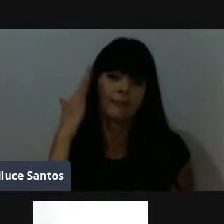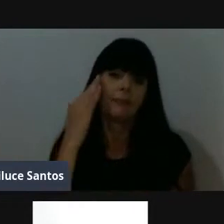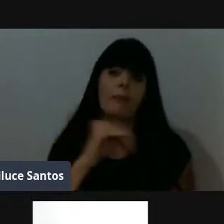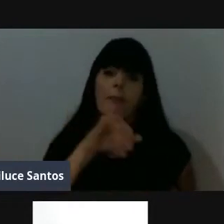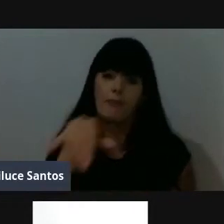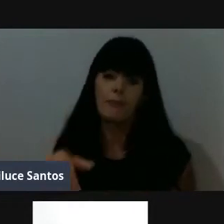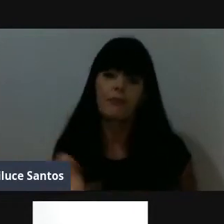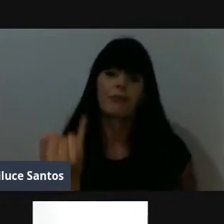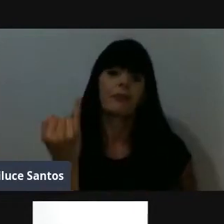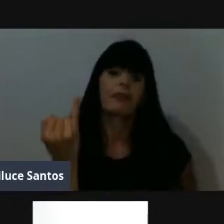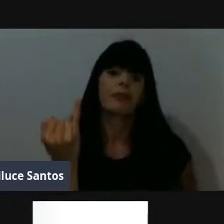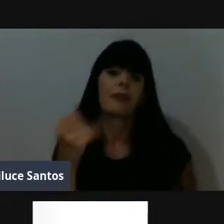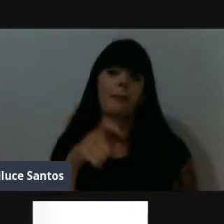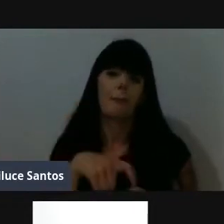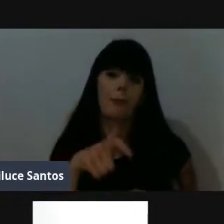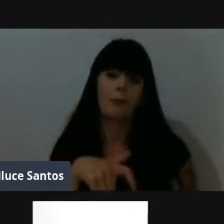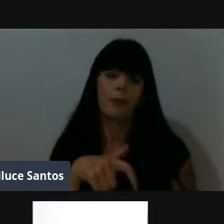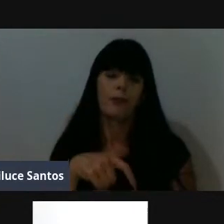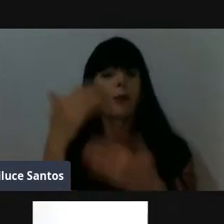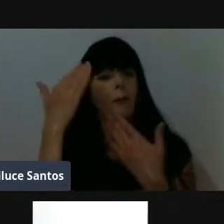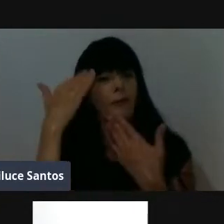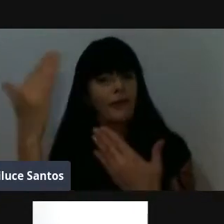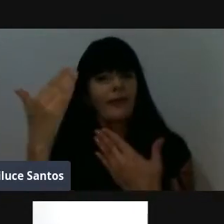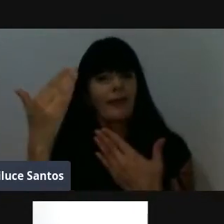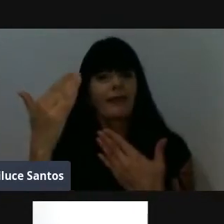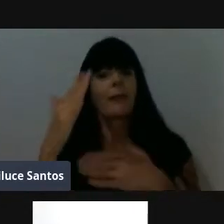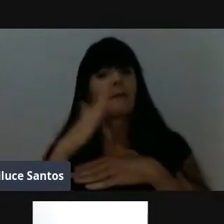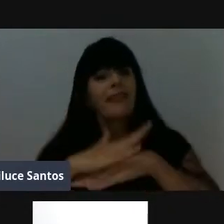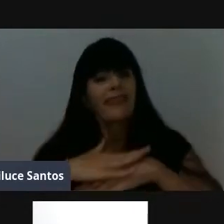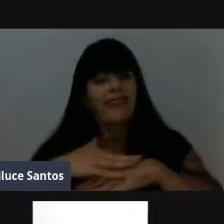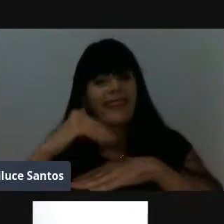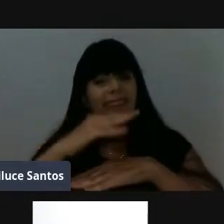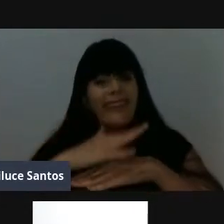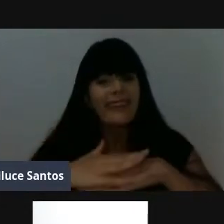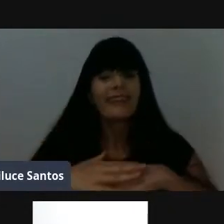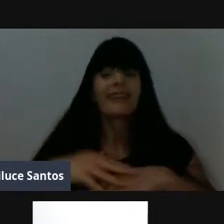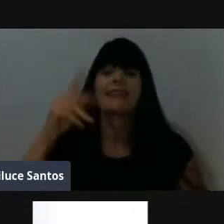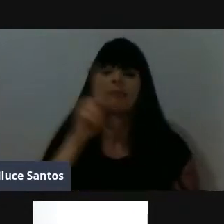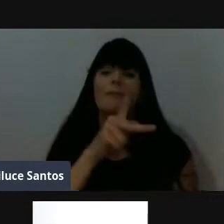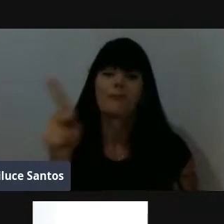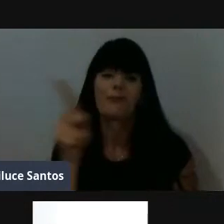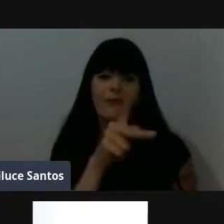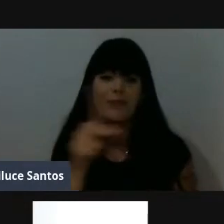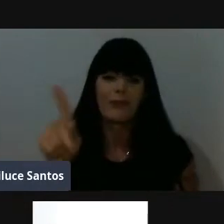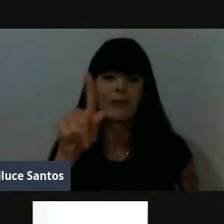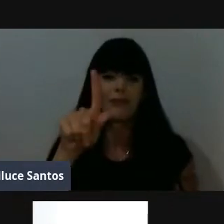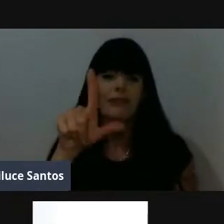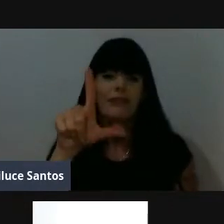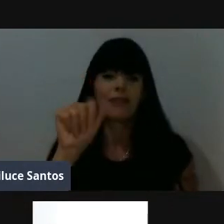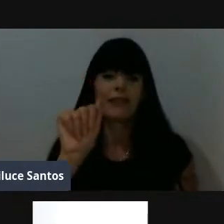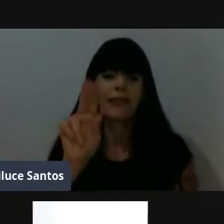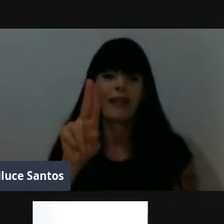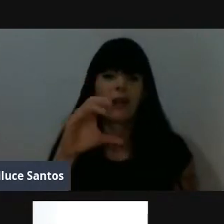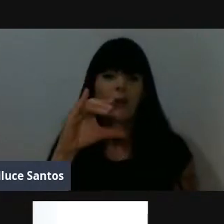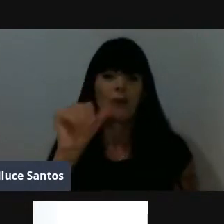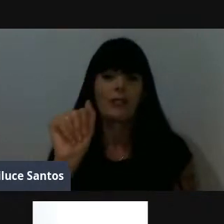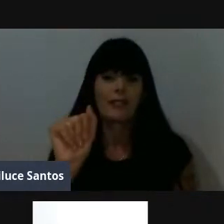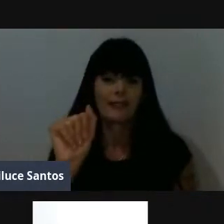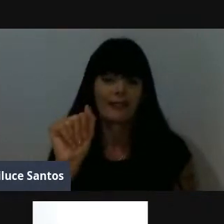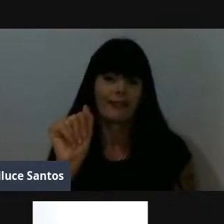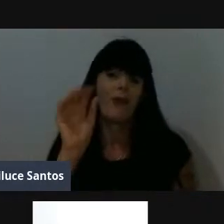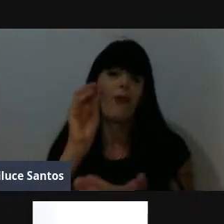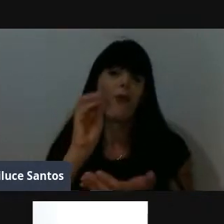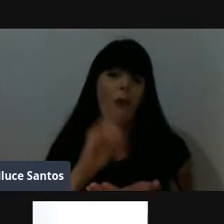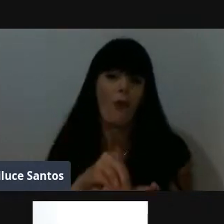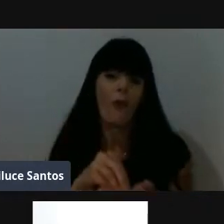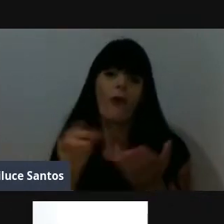este momento. Muito obrigado à minha querida professora Glaucia, é, coloco nela aí a,